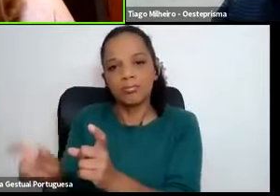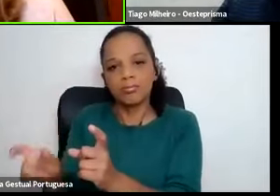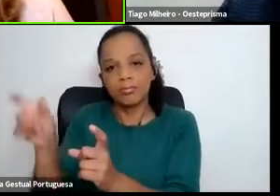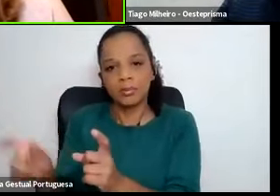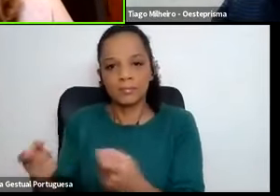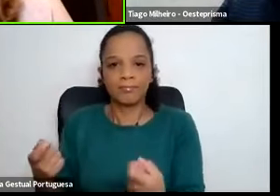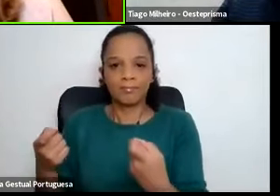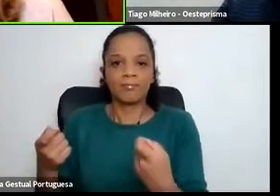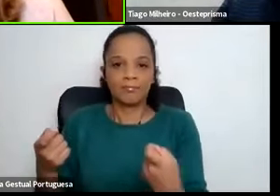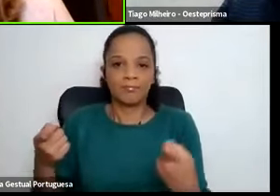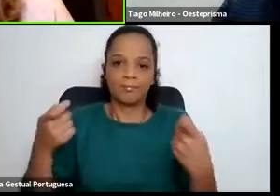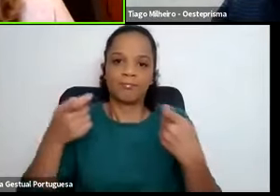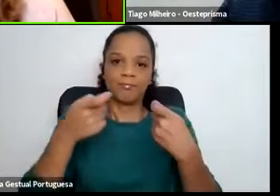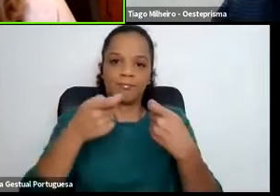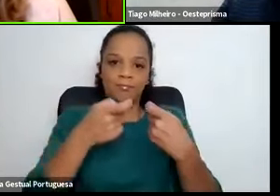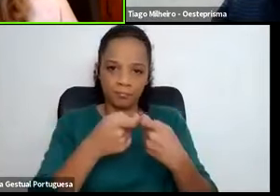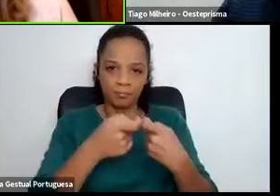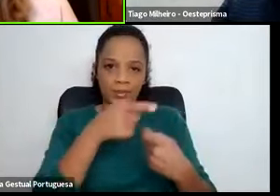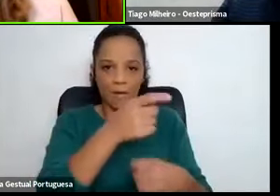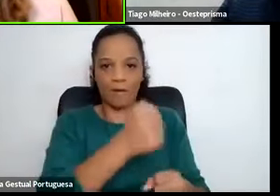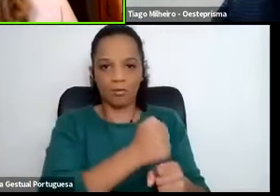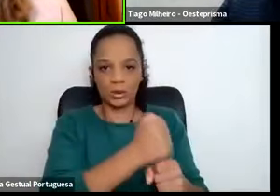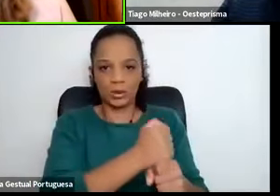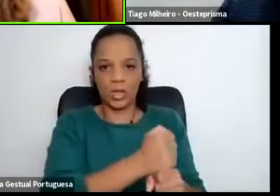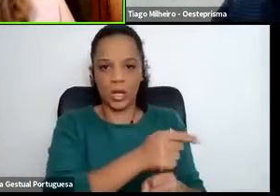para a função.